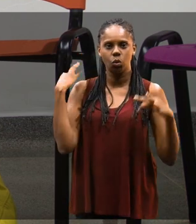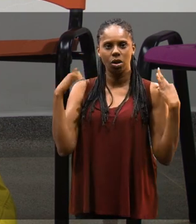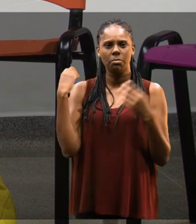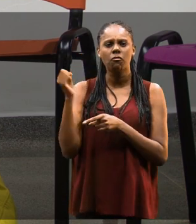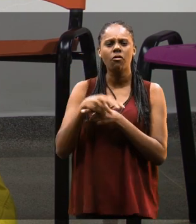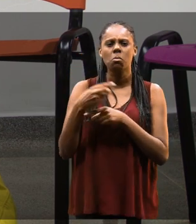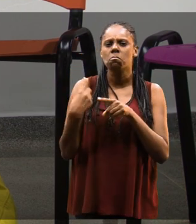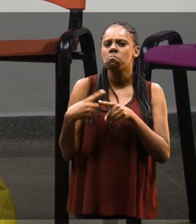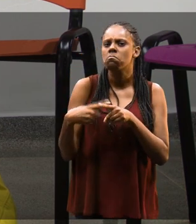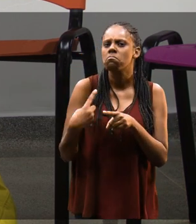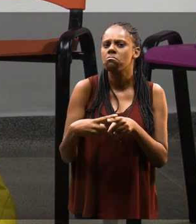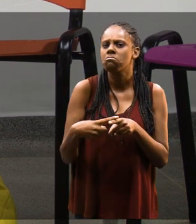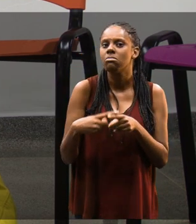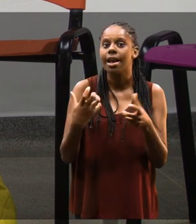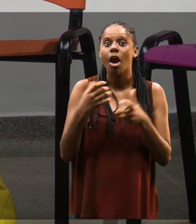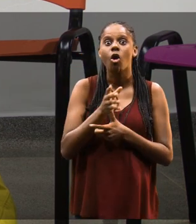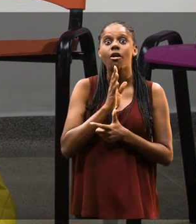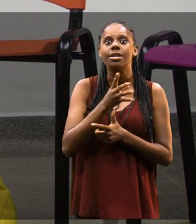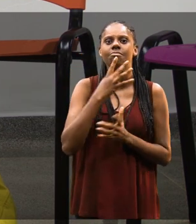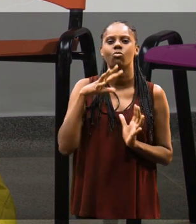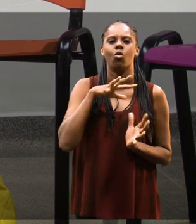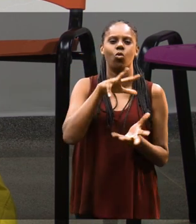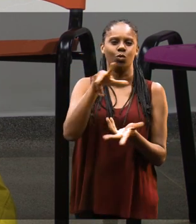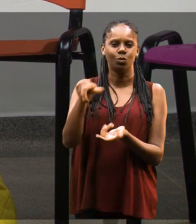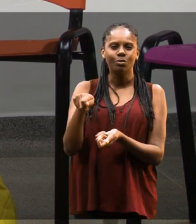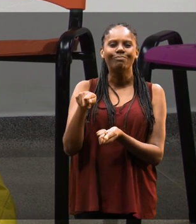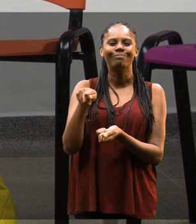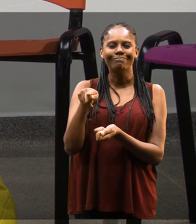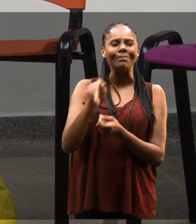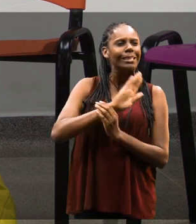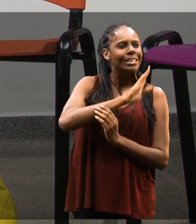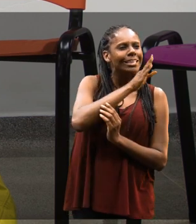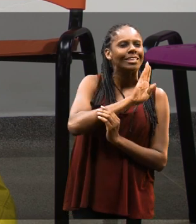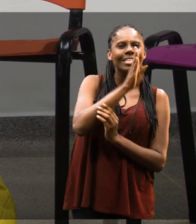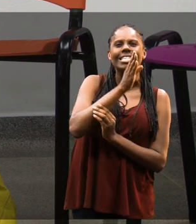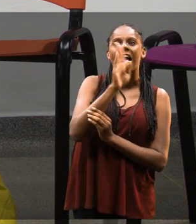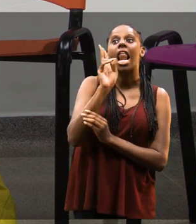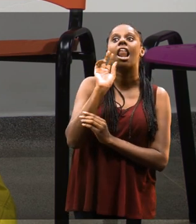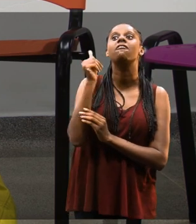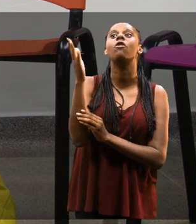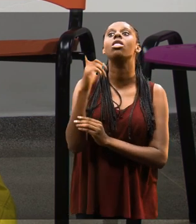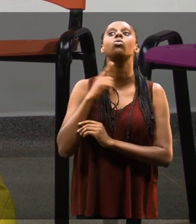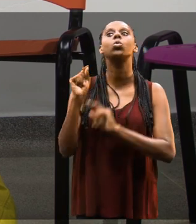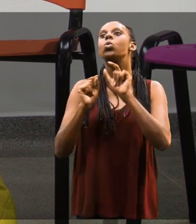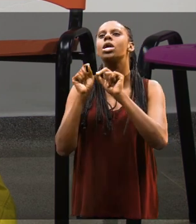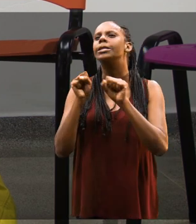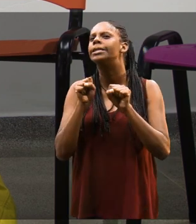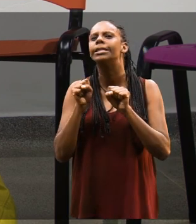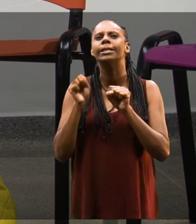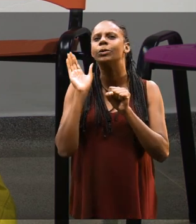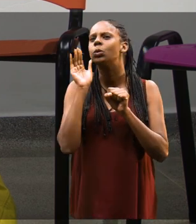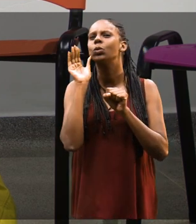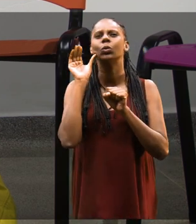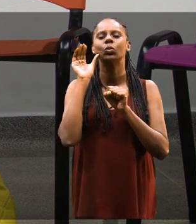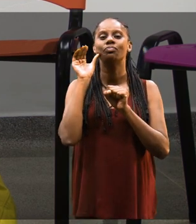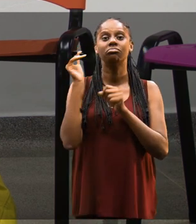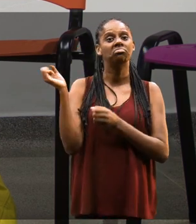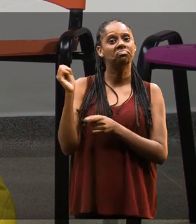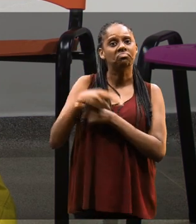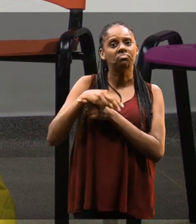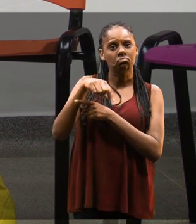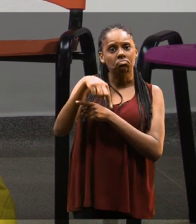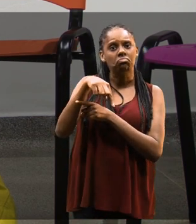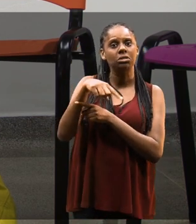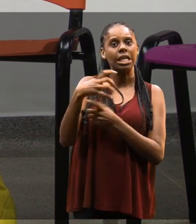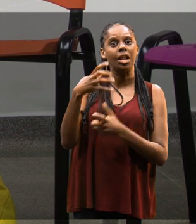o estudante de turismo, ele vem aqui porque ele quer conhecer o mundo, ele quer descobrir o que está lá fora. E eles já vêm